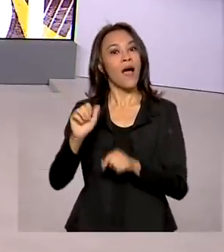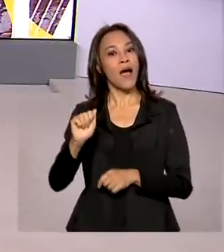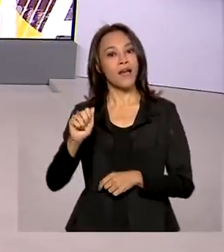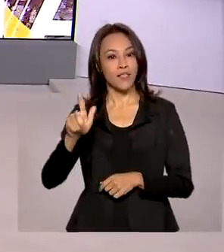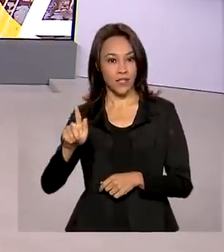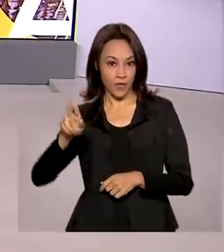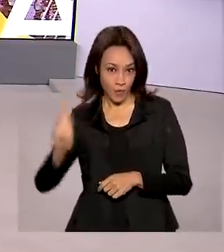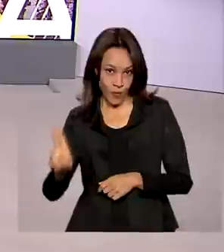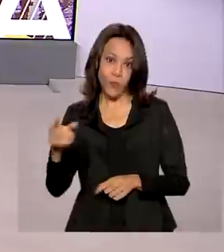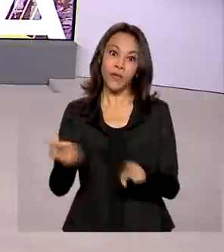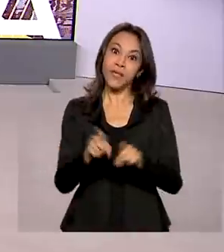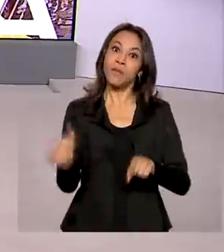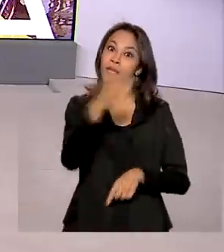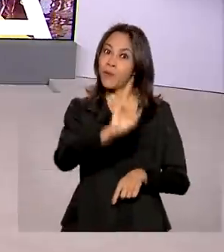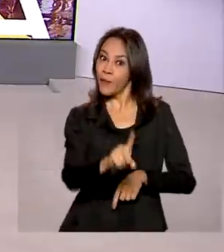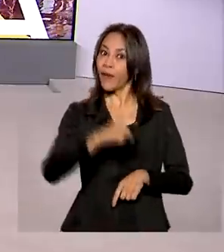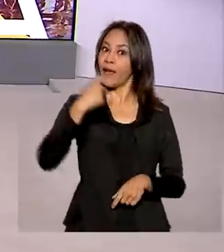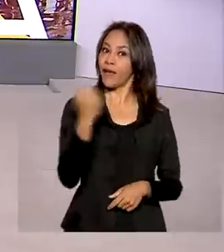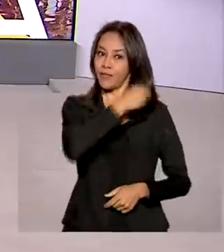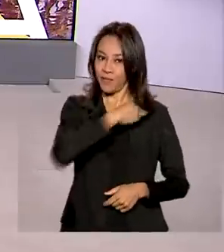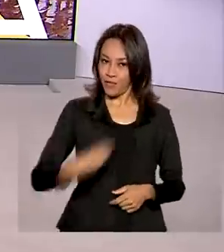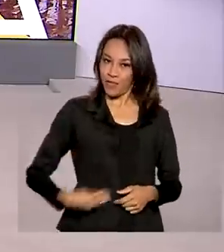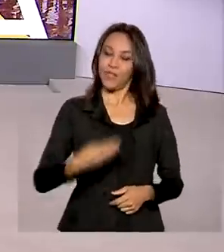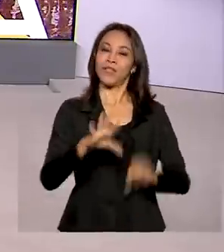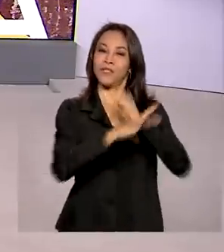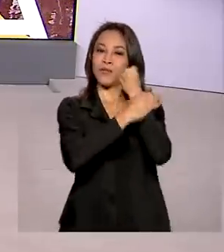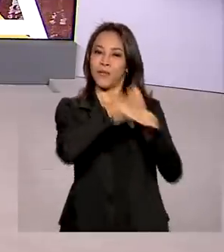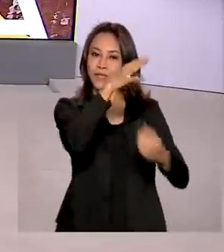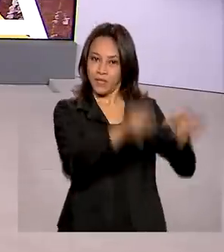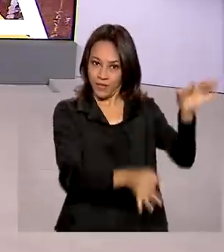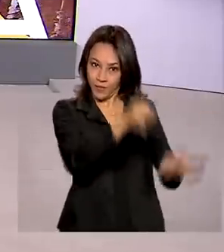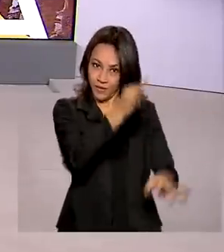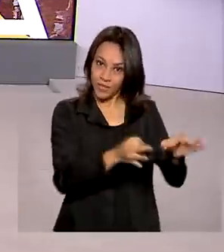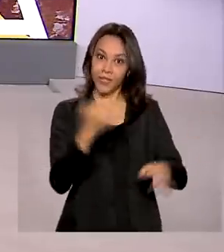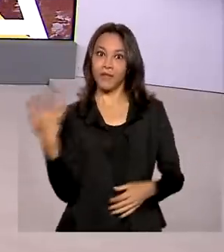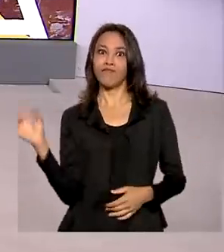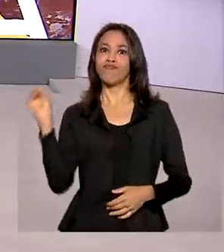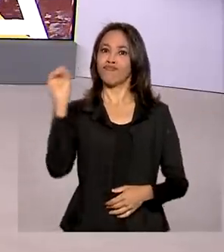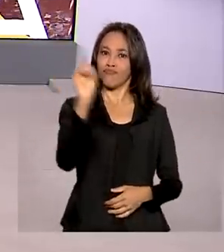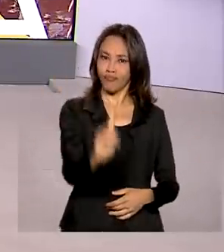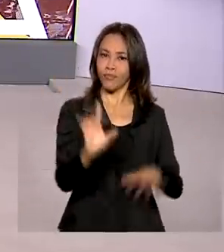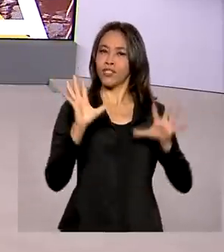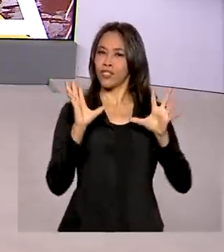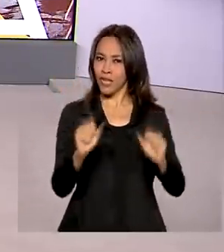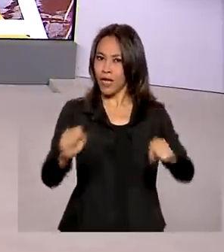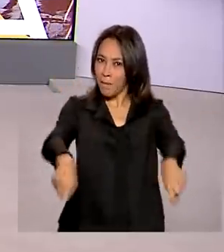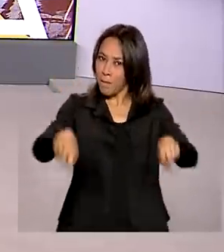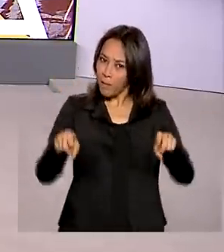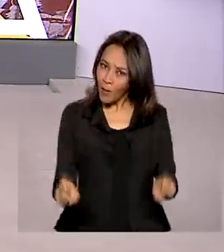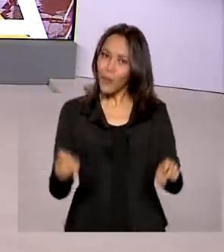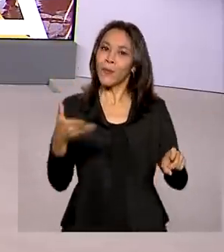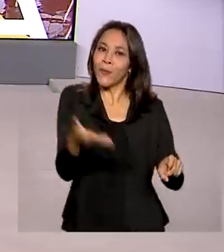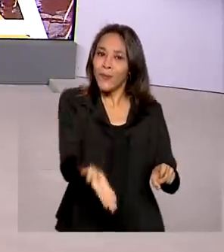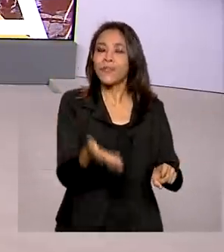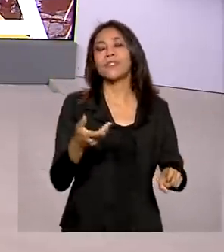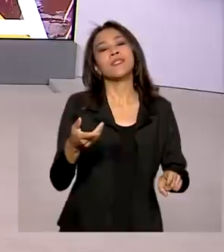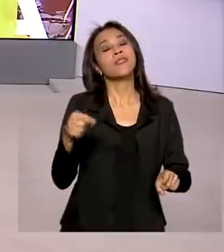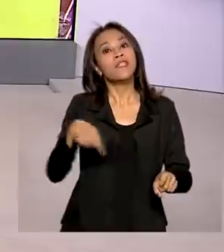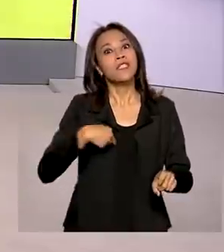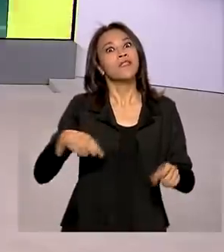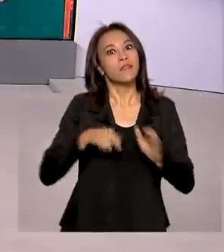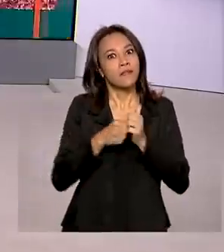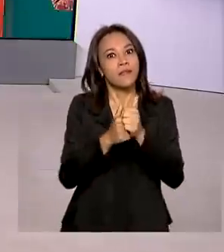Justiça e Segurança Pública, tomou posse nesta quinta-feira em uma cerimônia com o público reduzido e seguindo os